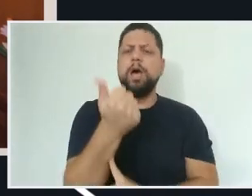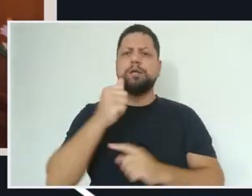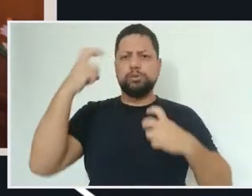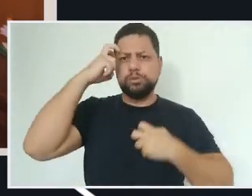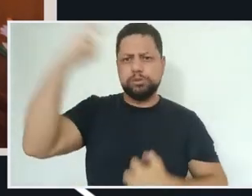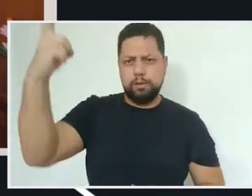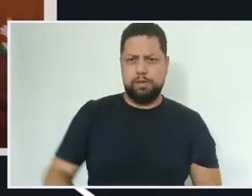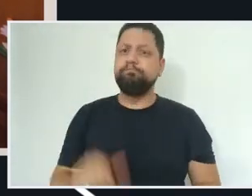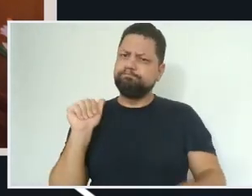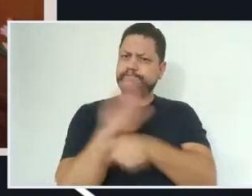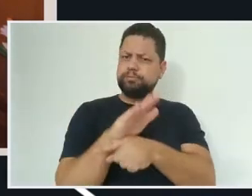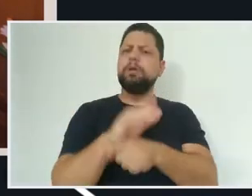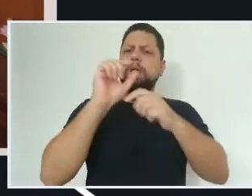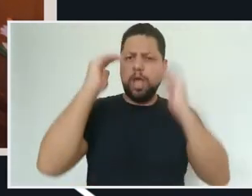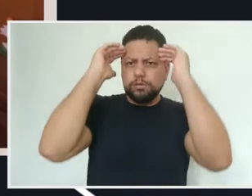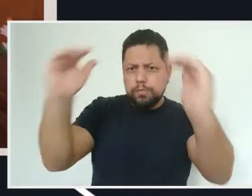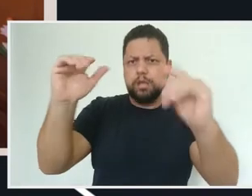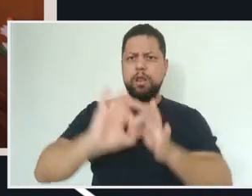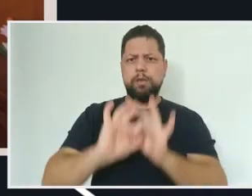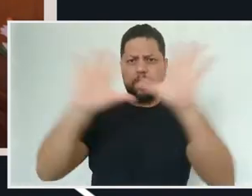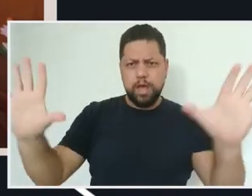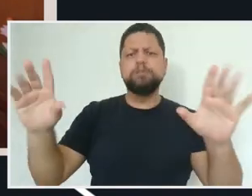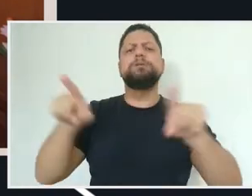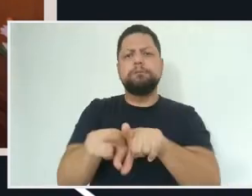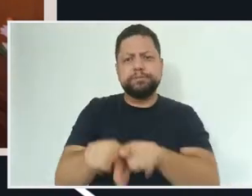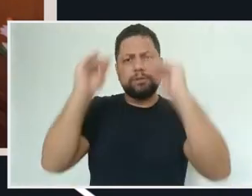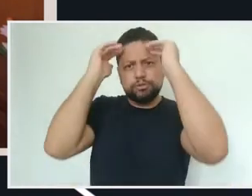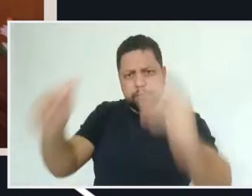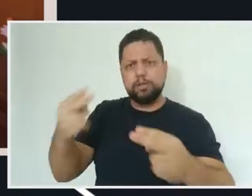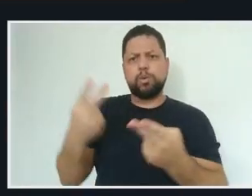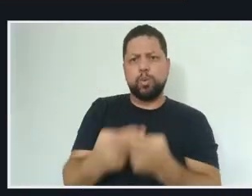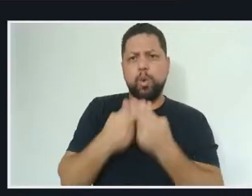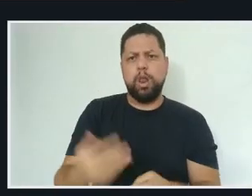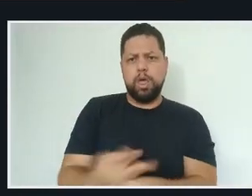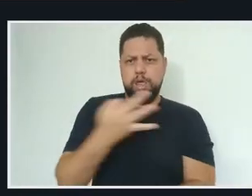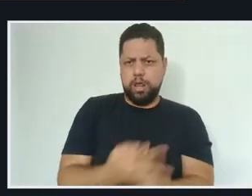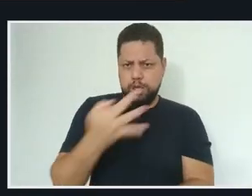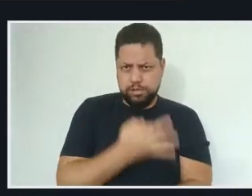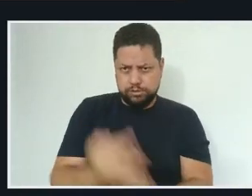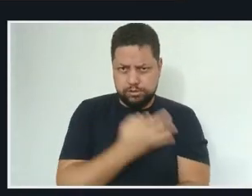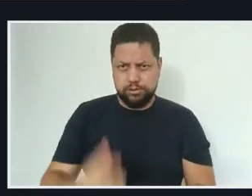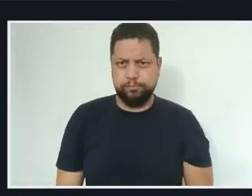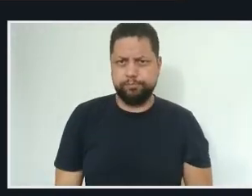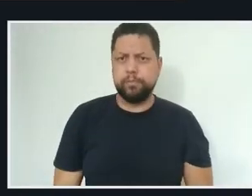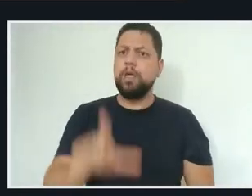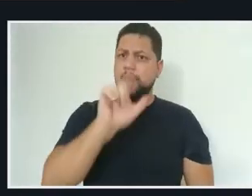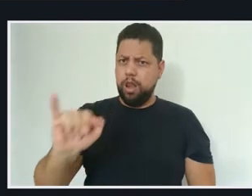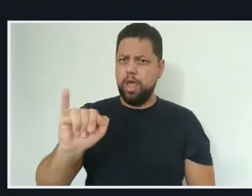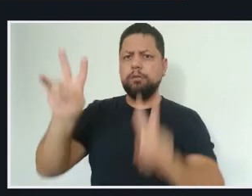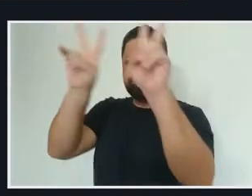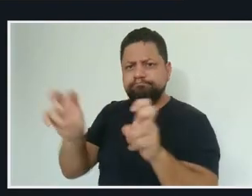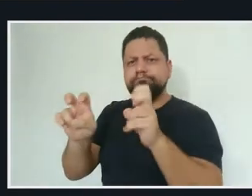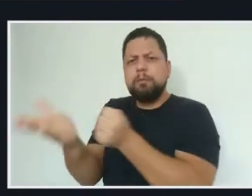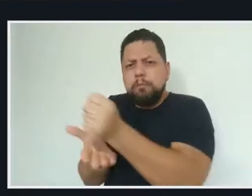pesquisar e divulgar a cultura, o pensamento, a arte e o saber. E violam o princípio de respeito